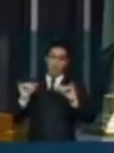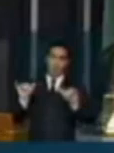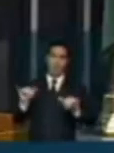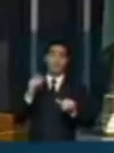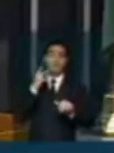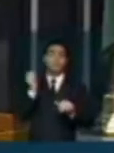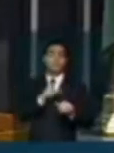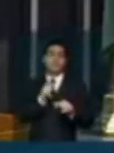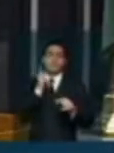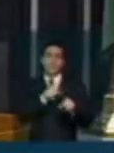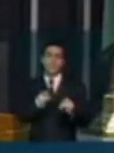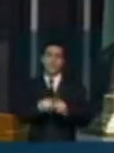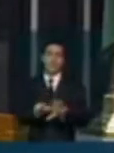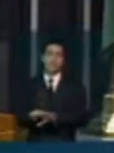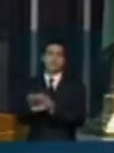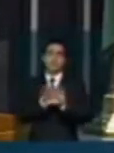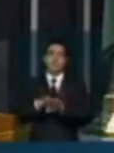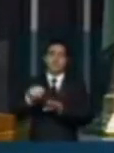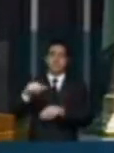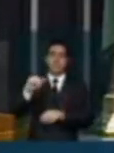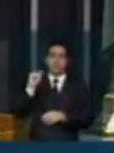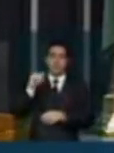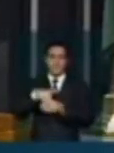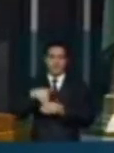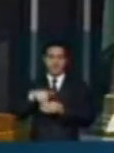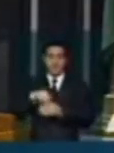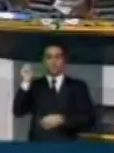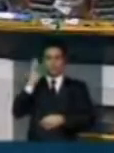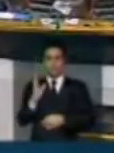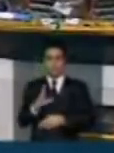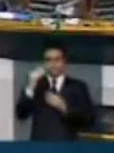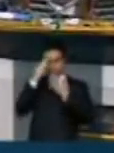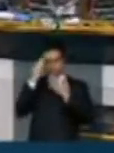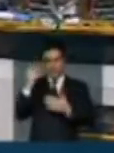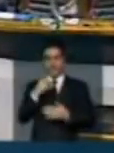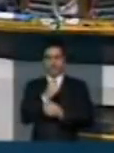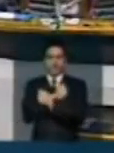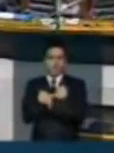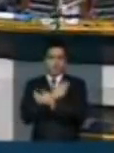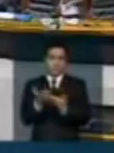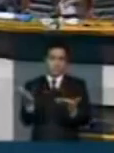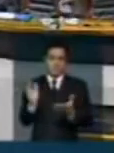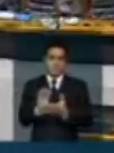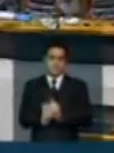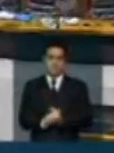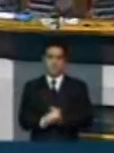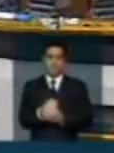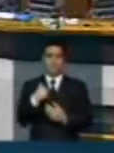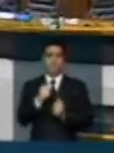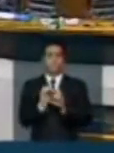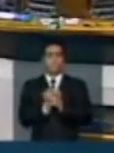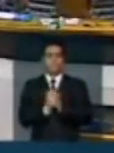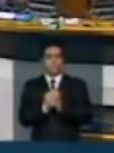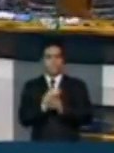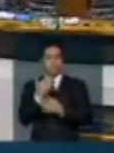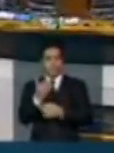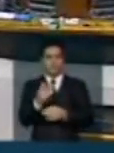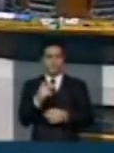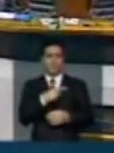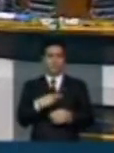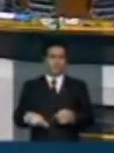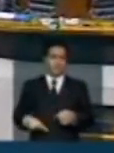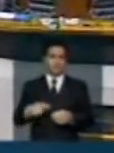as eleições no Brasil. Muito obrigada, Sr. Presidente. Um abraço a todos. Presidente, cumprimento a nova deputada Zandira Pegalem,